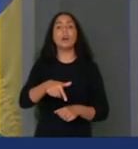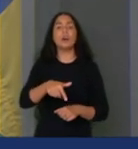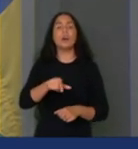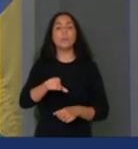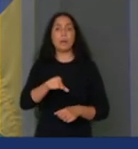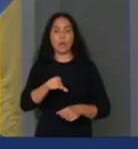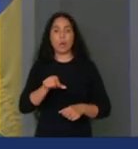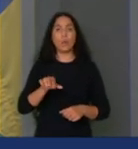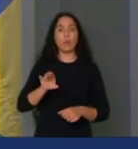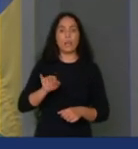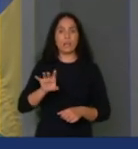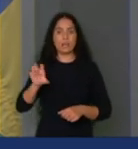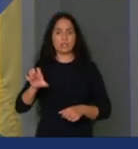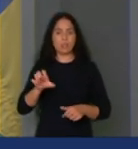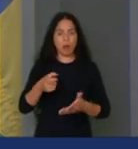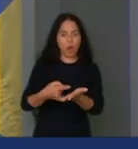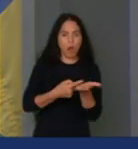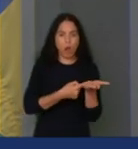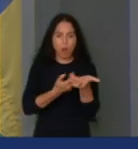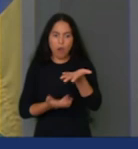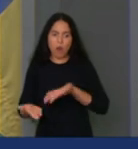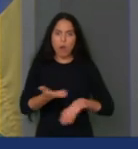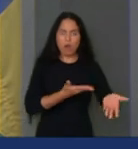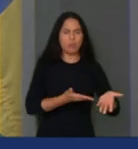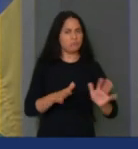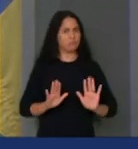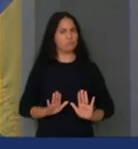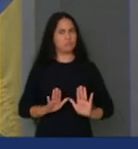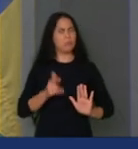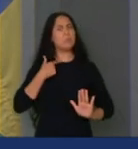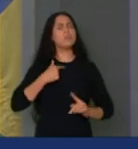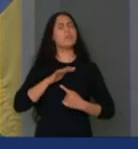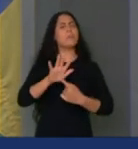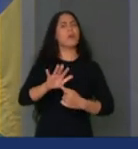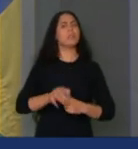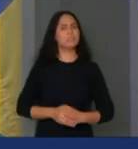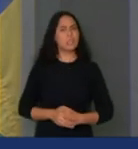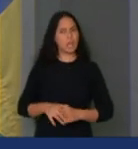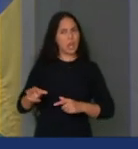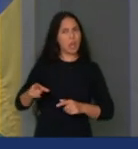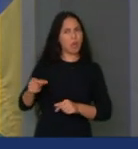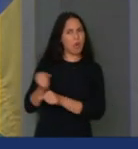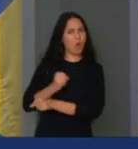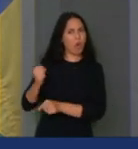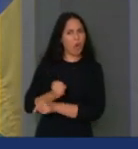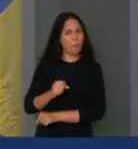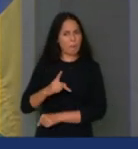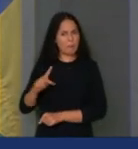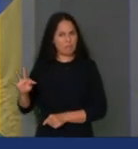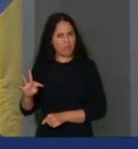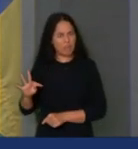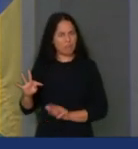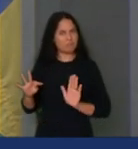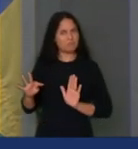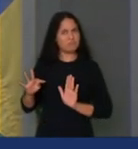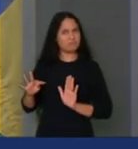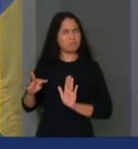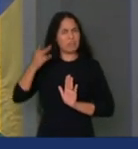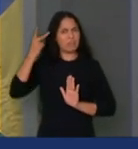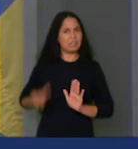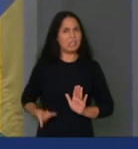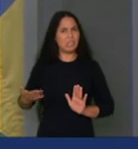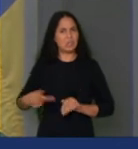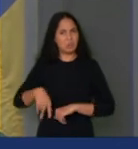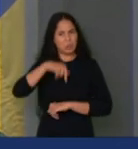Isso demonstra que todas essas obras, quais são as grandes obras do governo PT, obras que foram financiadas com o governo, com o dinheiro